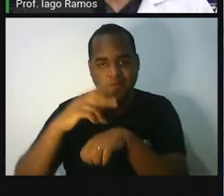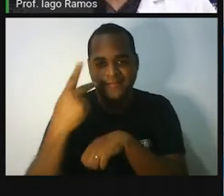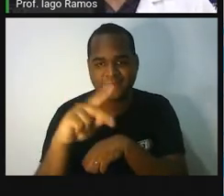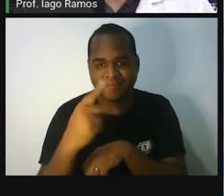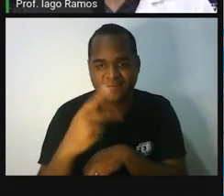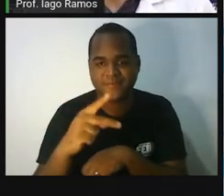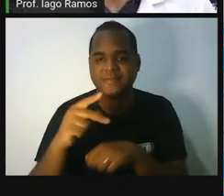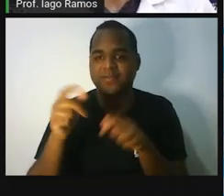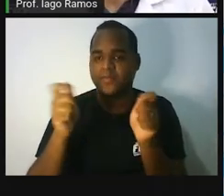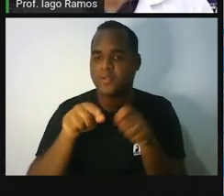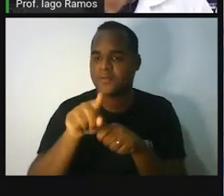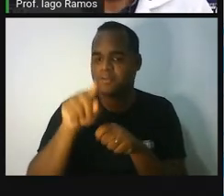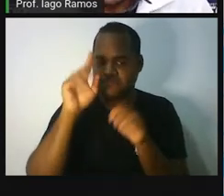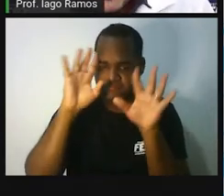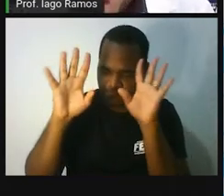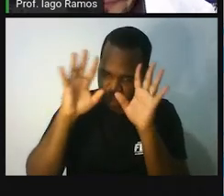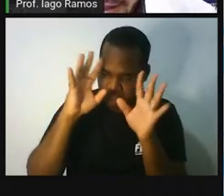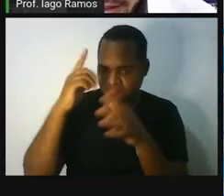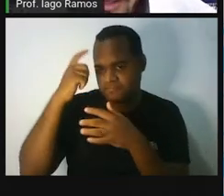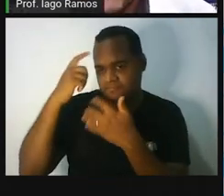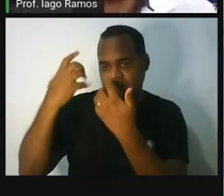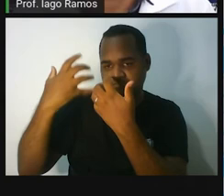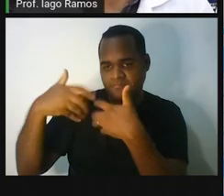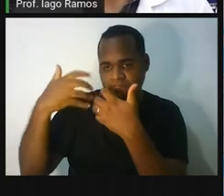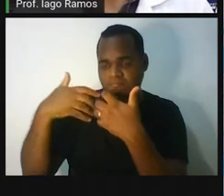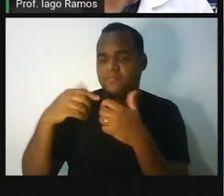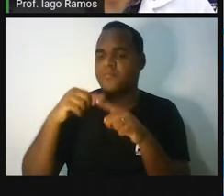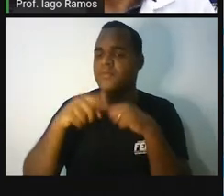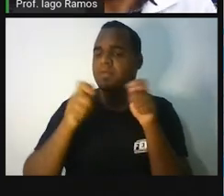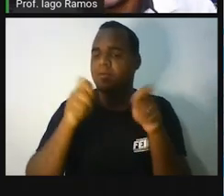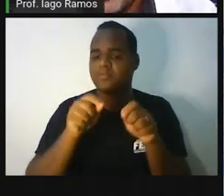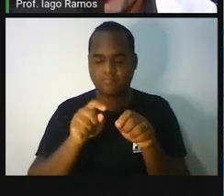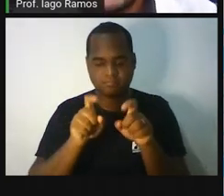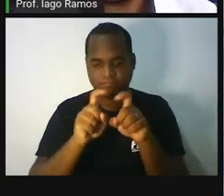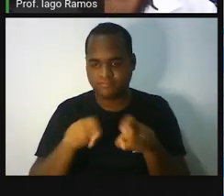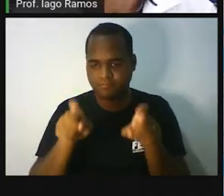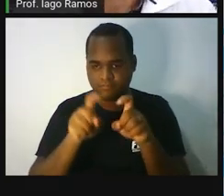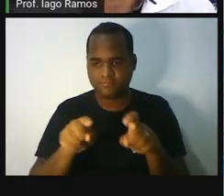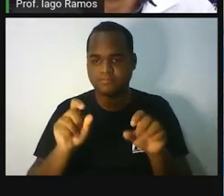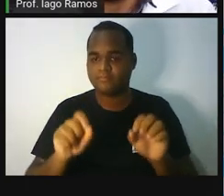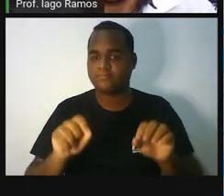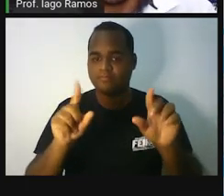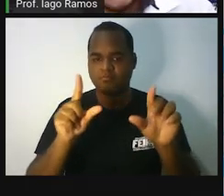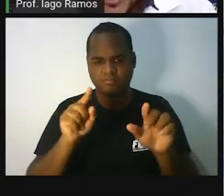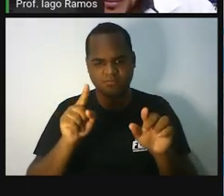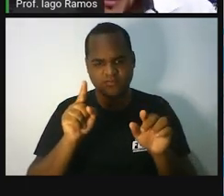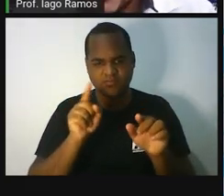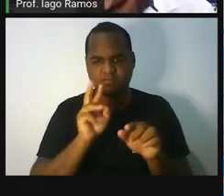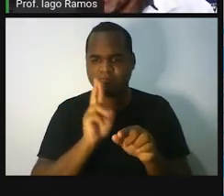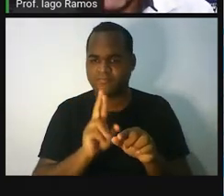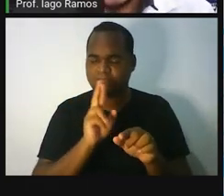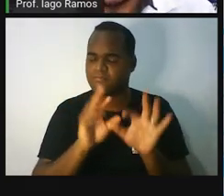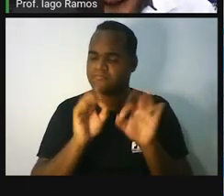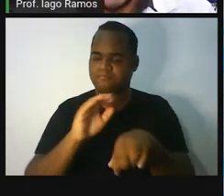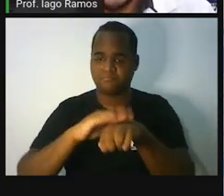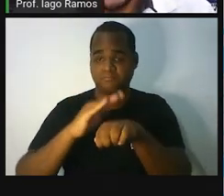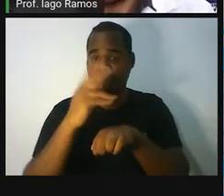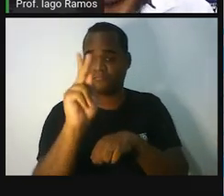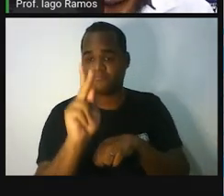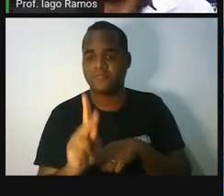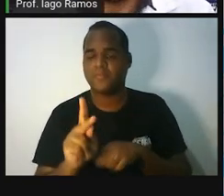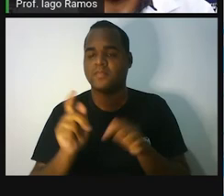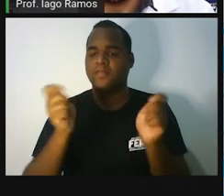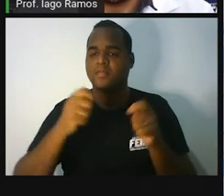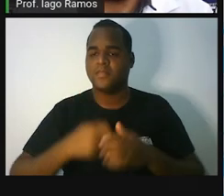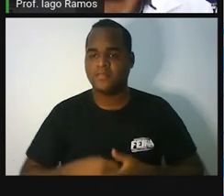Essa eu vou te ajudar a pensar. E quando você acessar o material, você vai responder sozinho. Tá